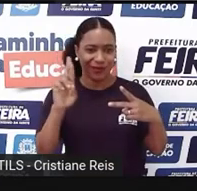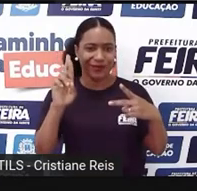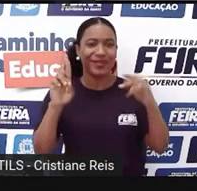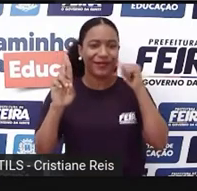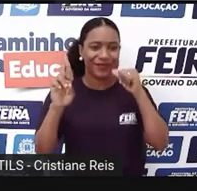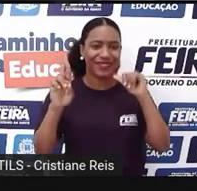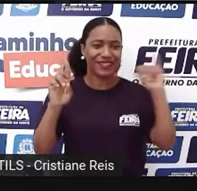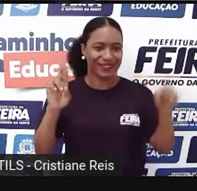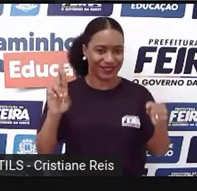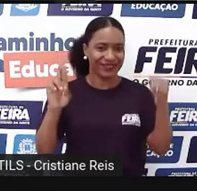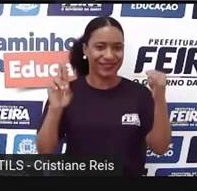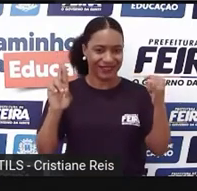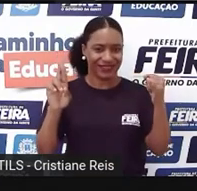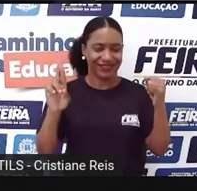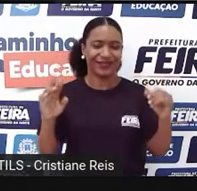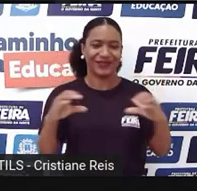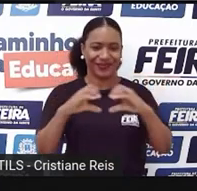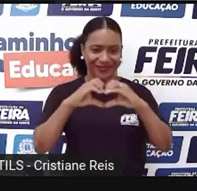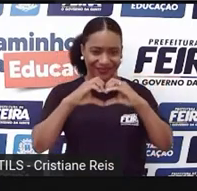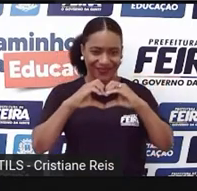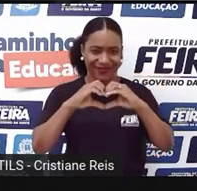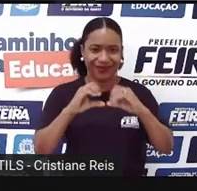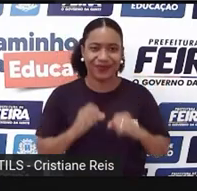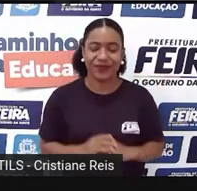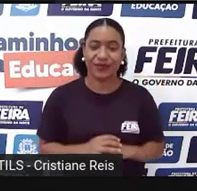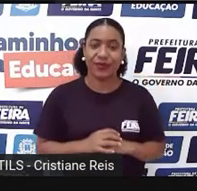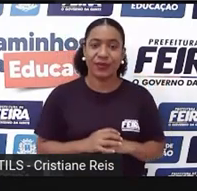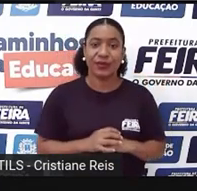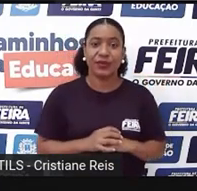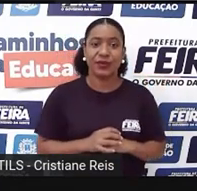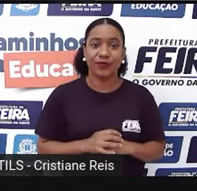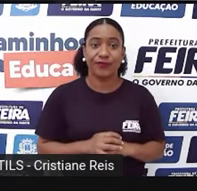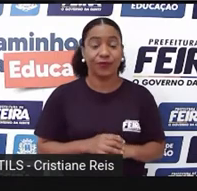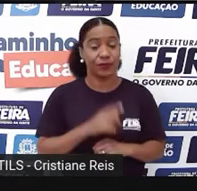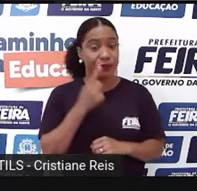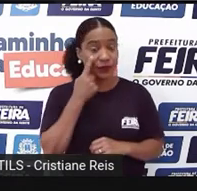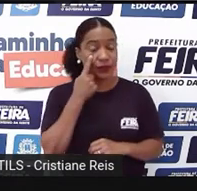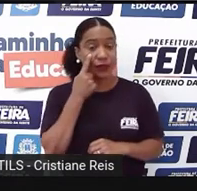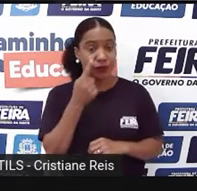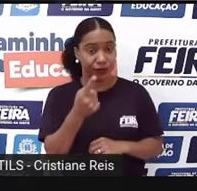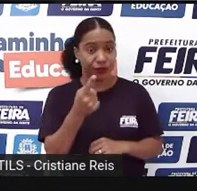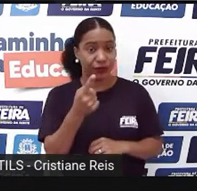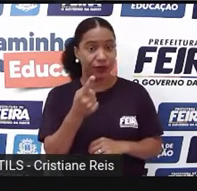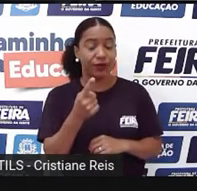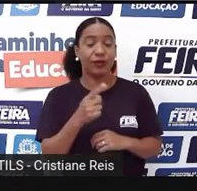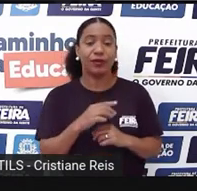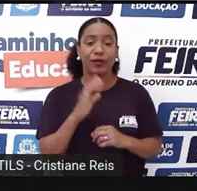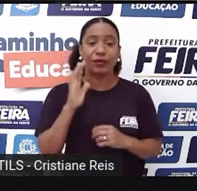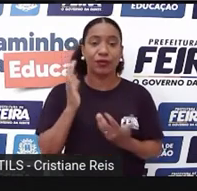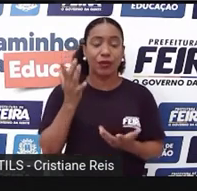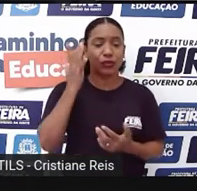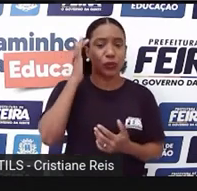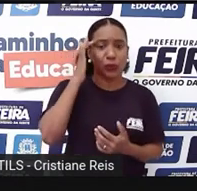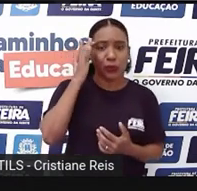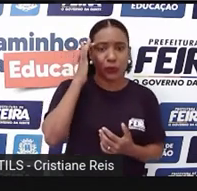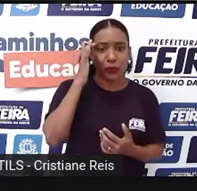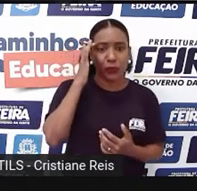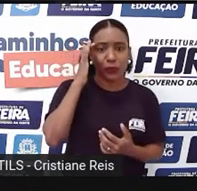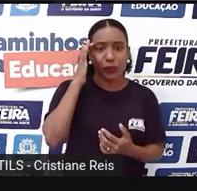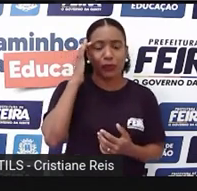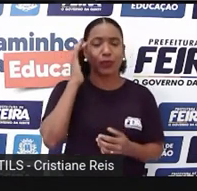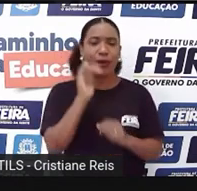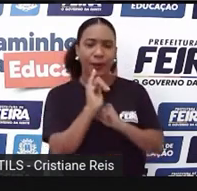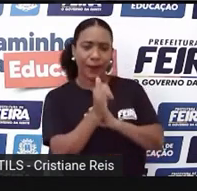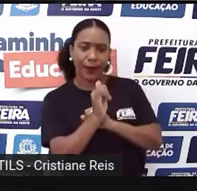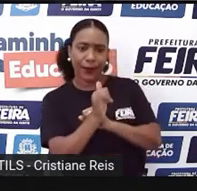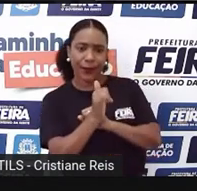Point of view to tell the story. Então, qual é o ponto de visão, ponto de vista, né? Para contar a história. Quem é